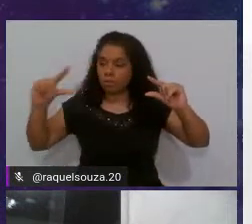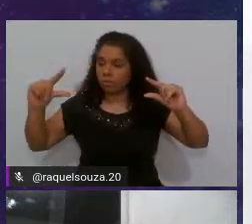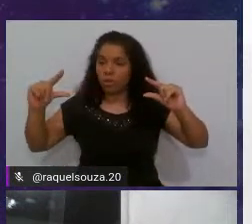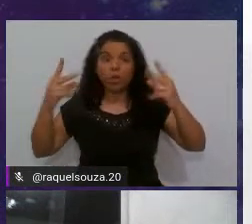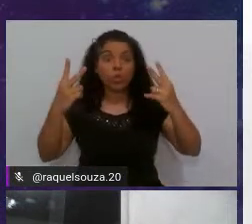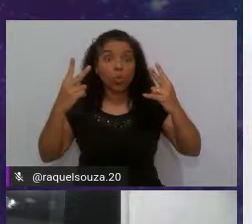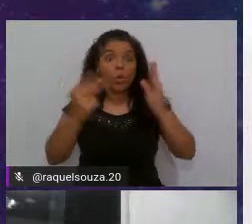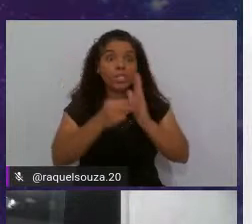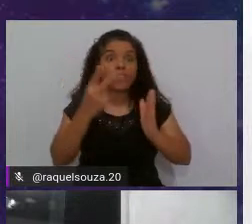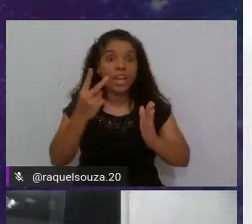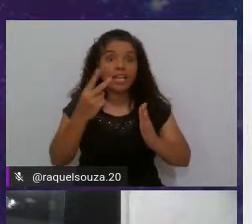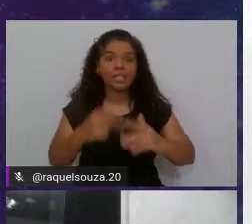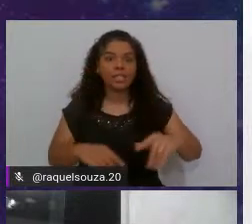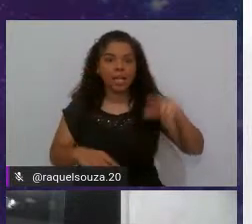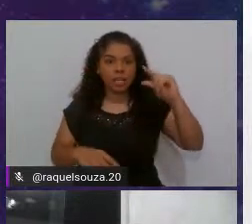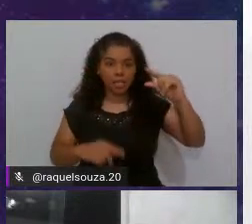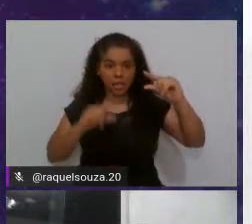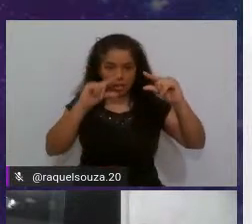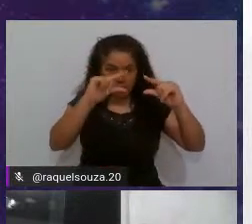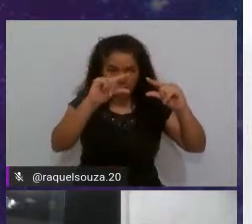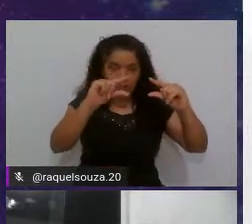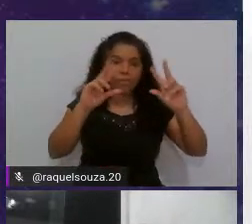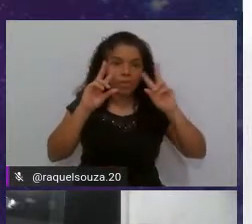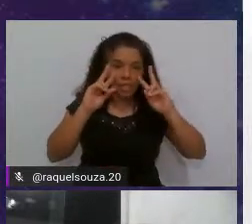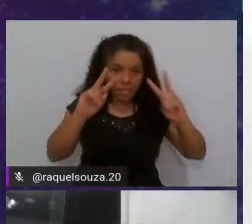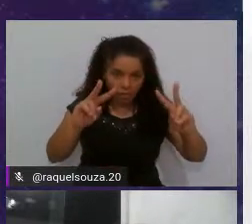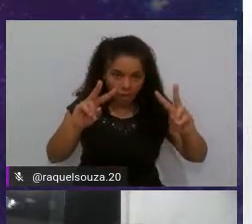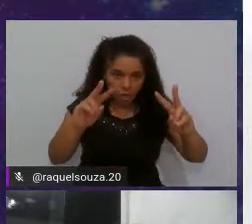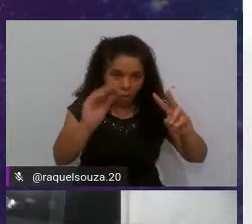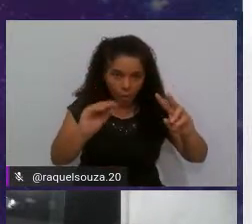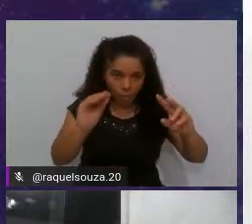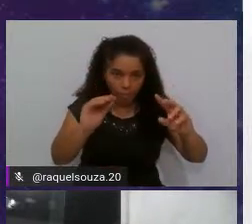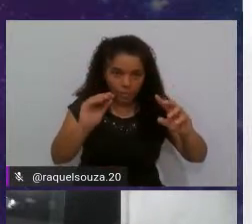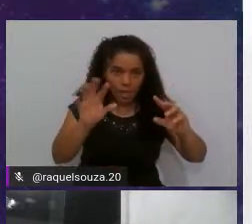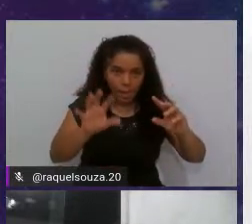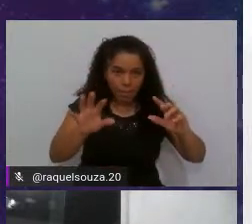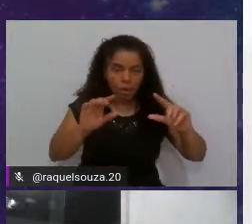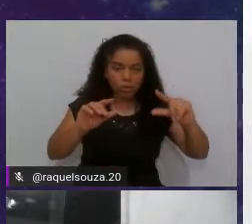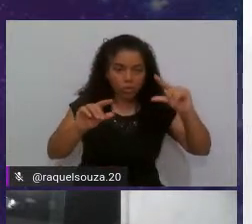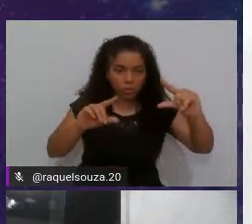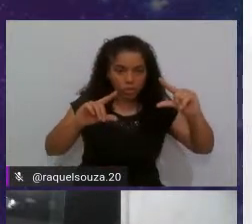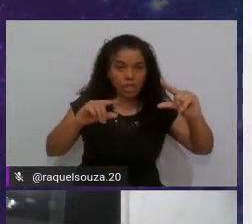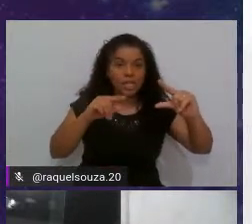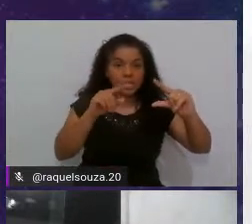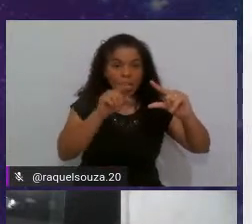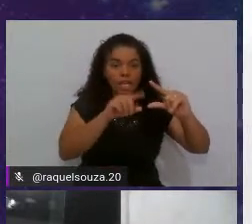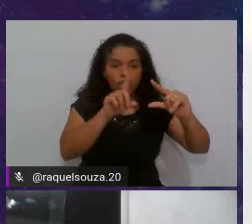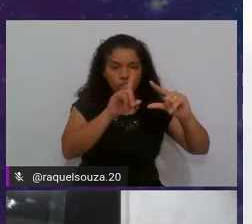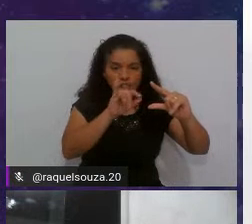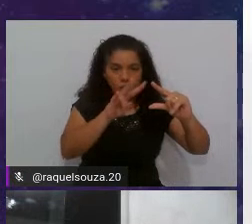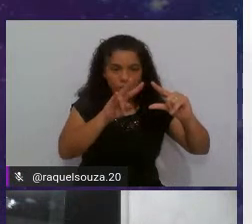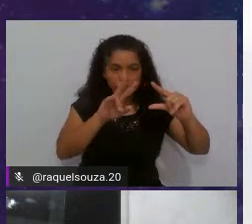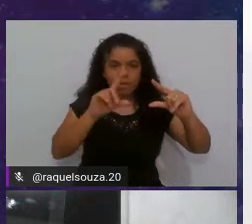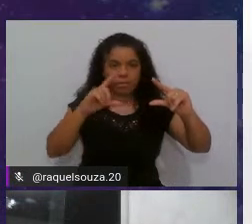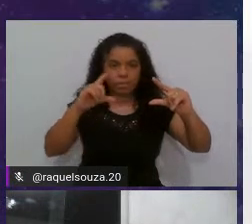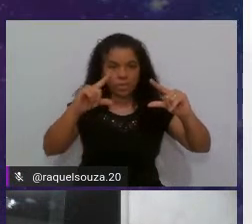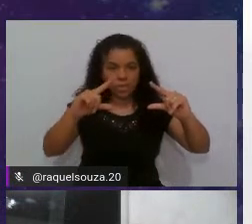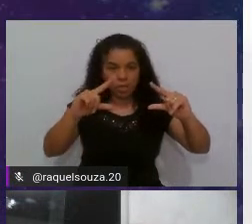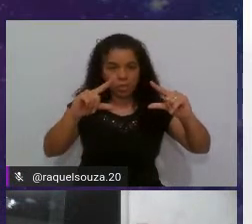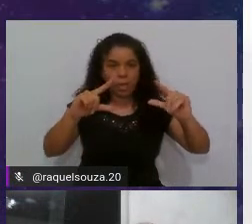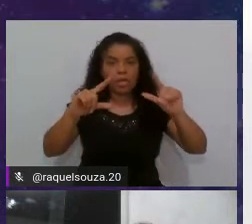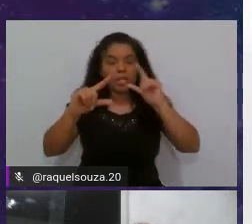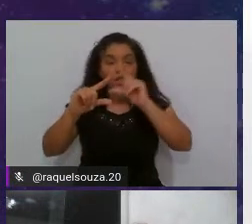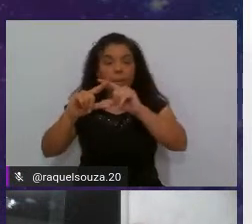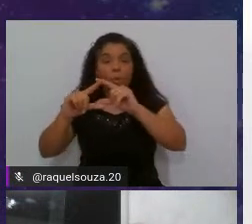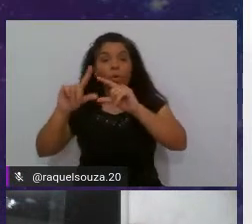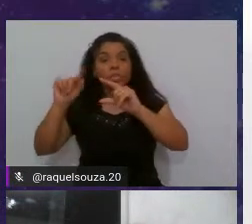Aqui eu coloquei uma, não sei se vocês estão vendo o mouse, mas é que depois do div tem um sinal de maior e depois de título